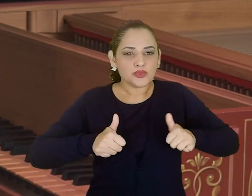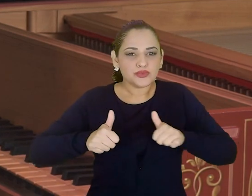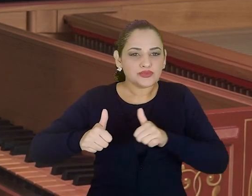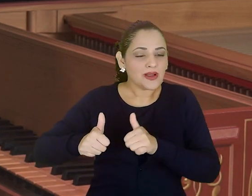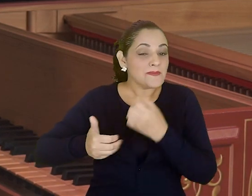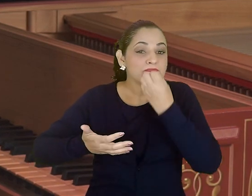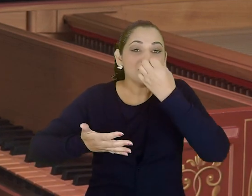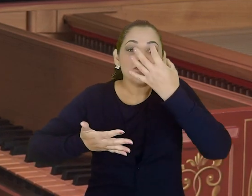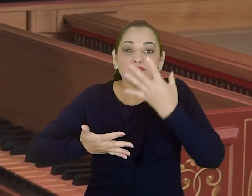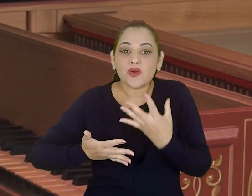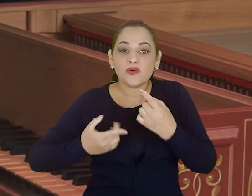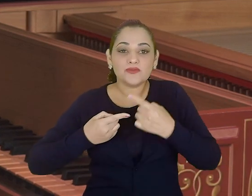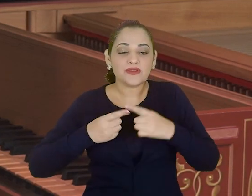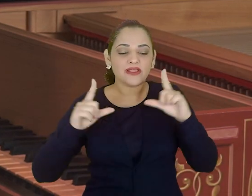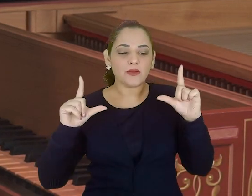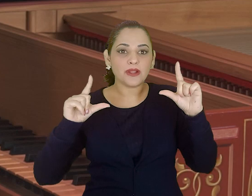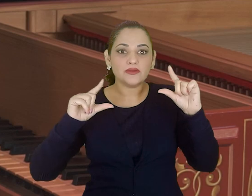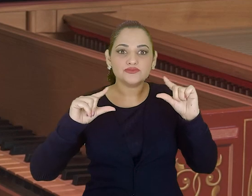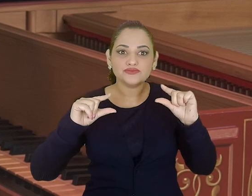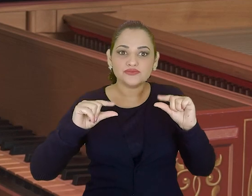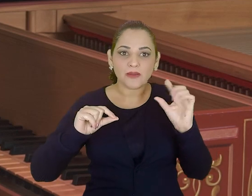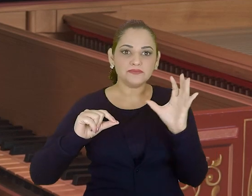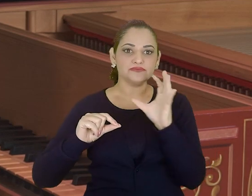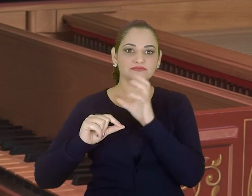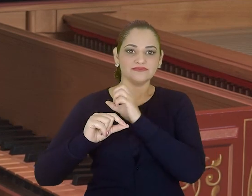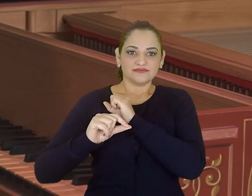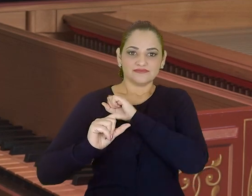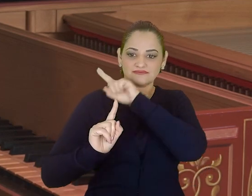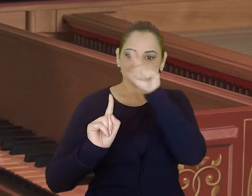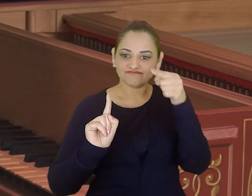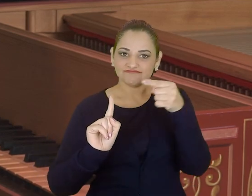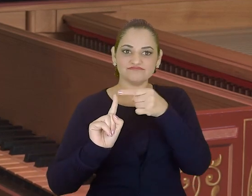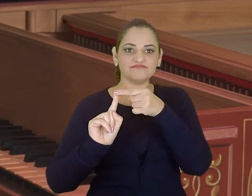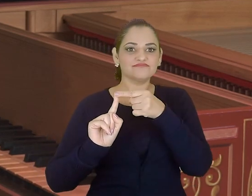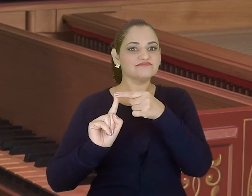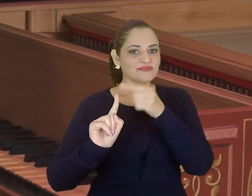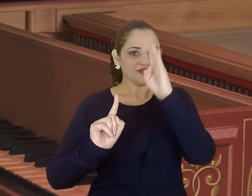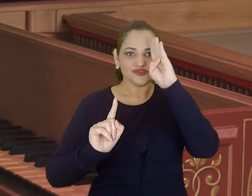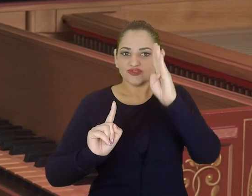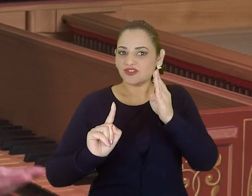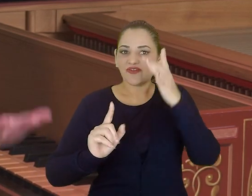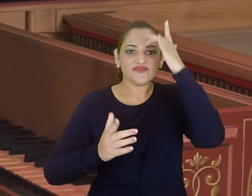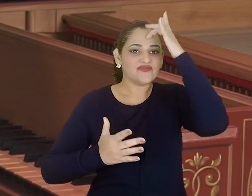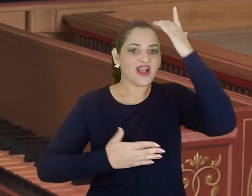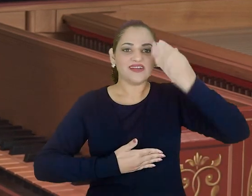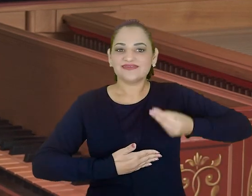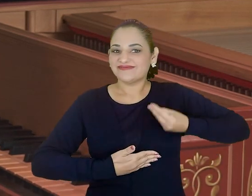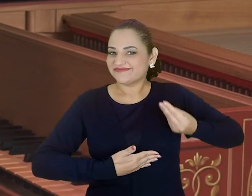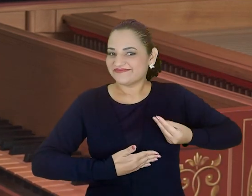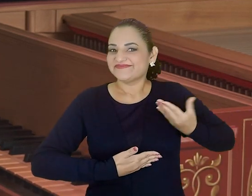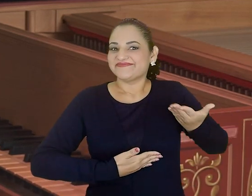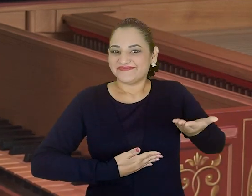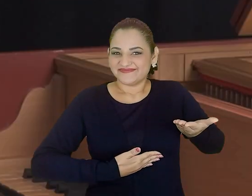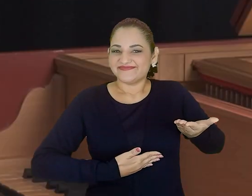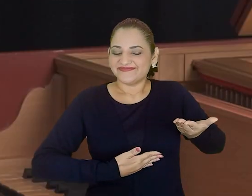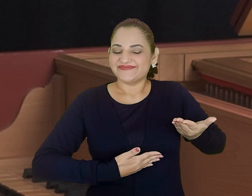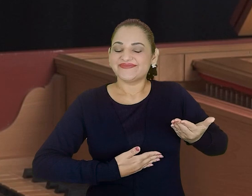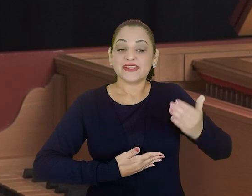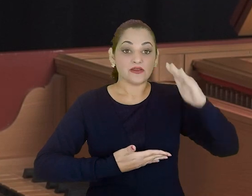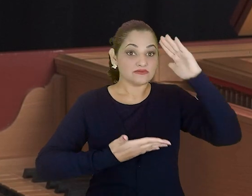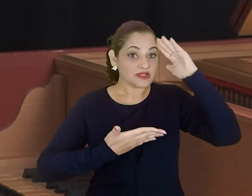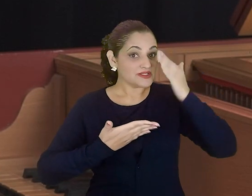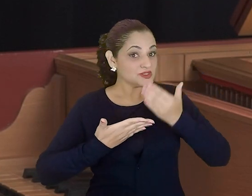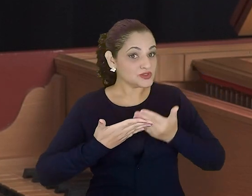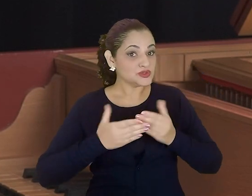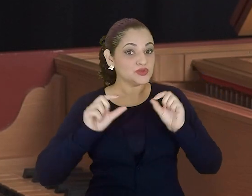reduzir muito mais rápido, de uma maneira mais objetiva, e facilita a vida dele. Eu